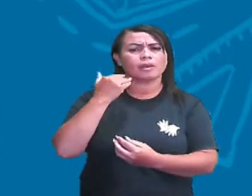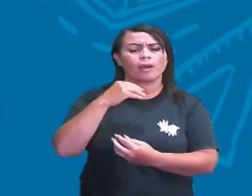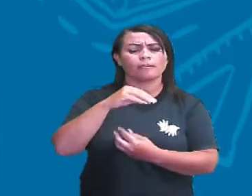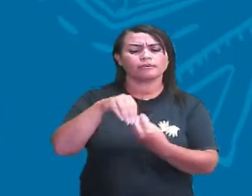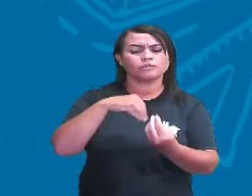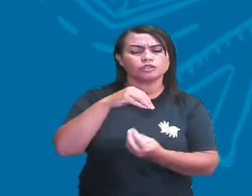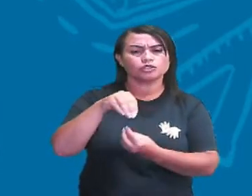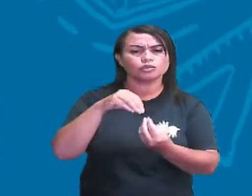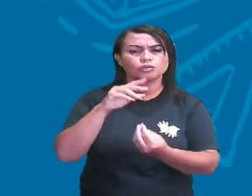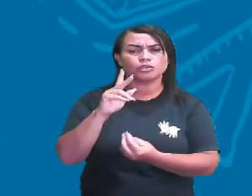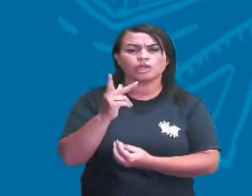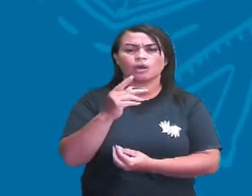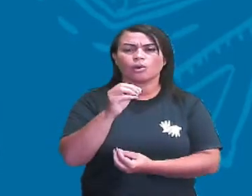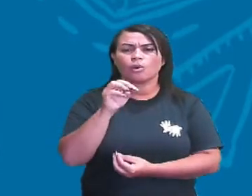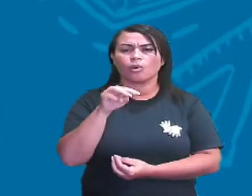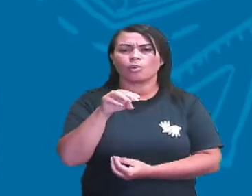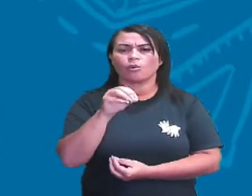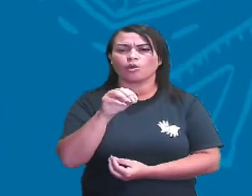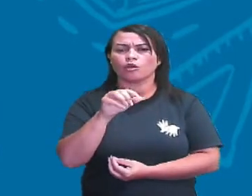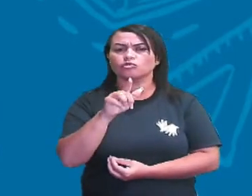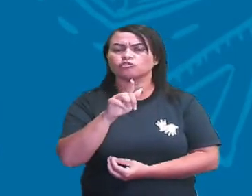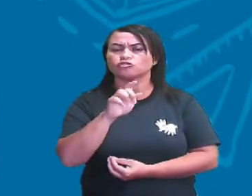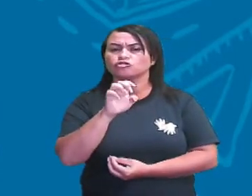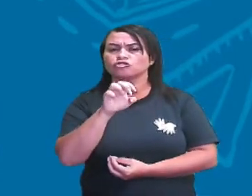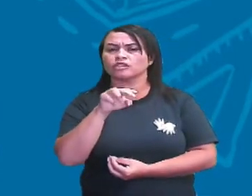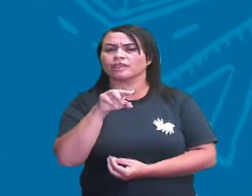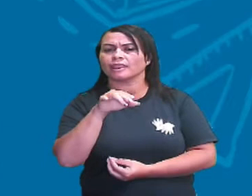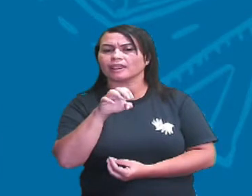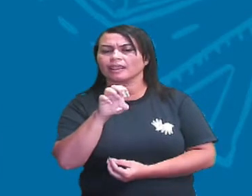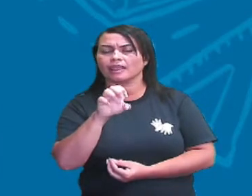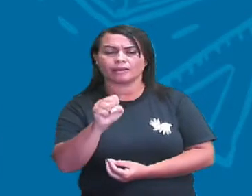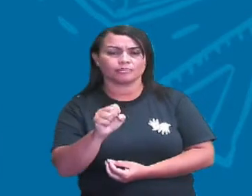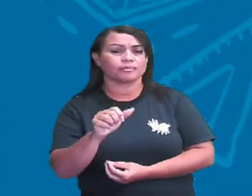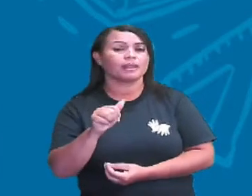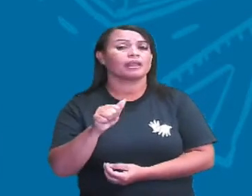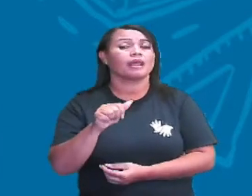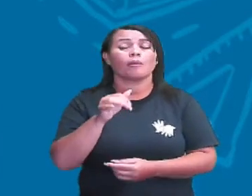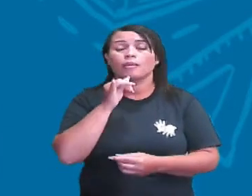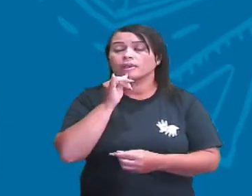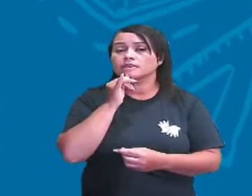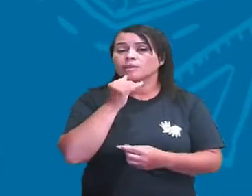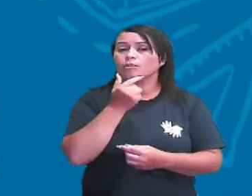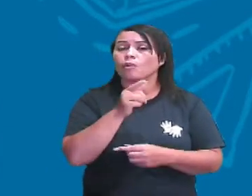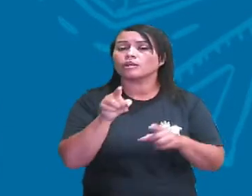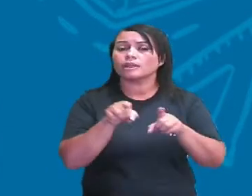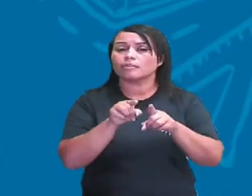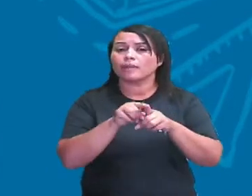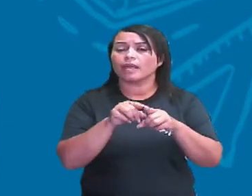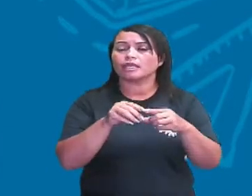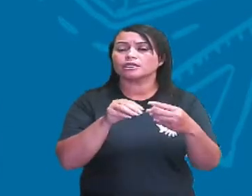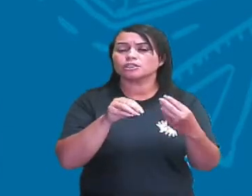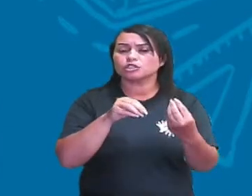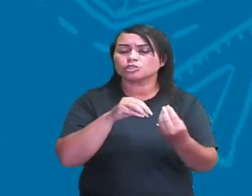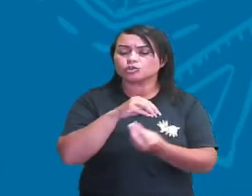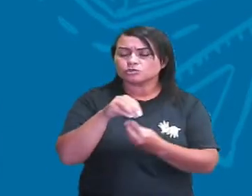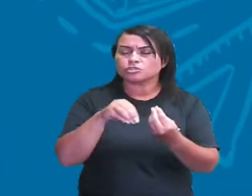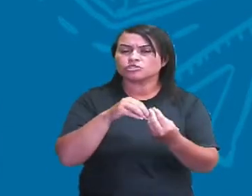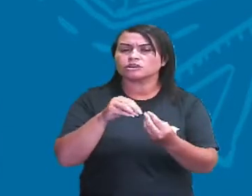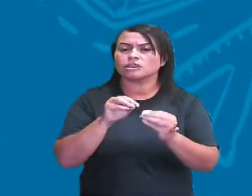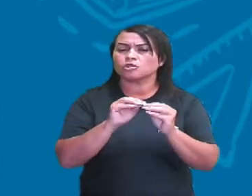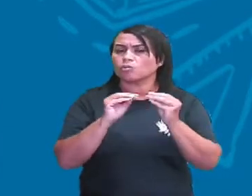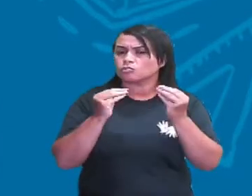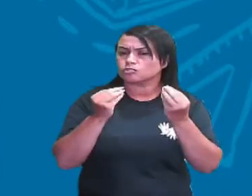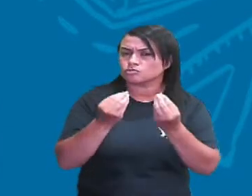identificar onde está o álcool e a água. Também, outras substâncias, como a gasolina e o querosene, misturam-se, também,